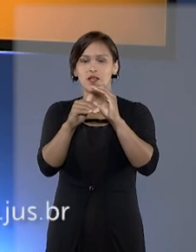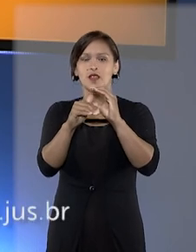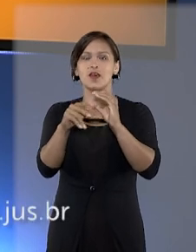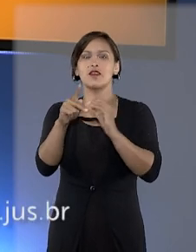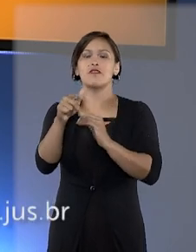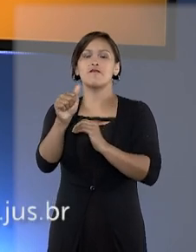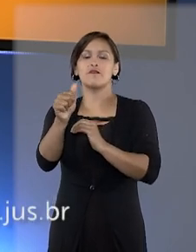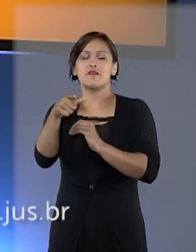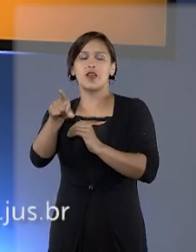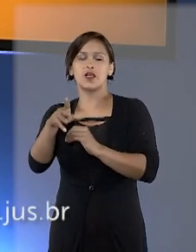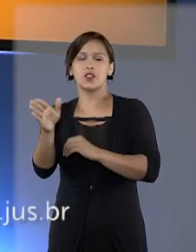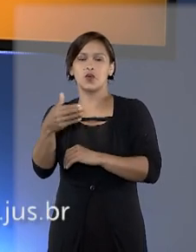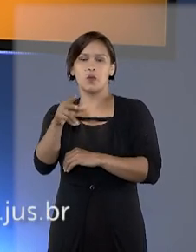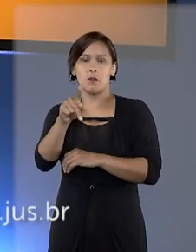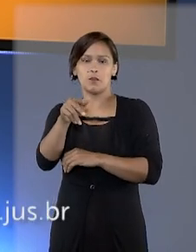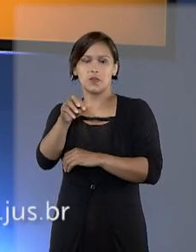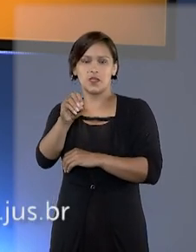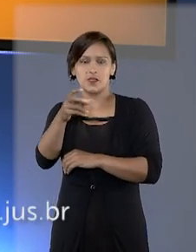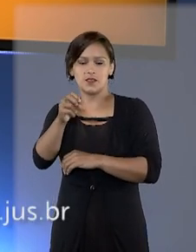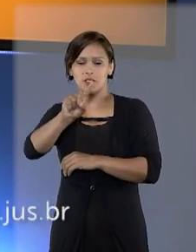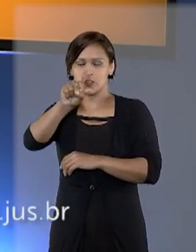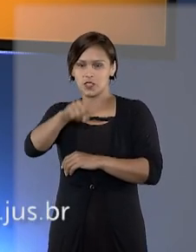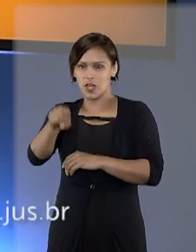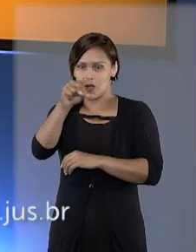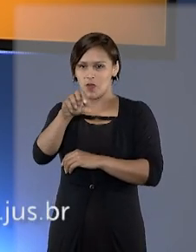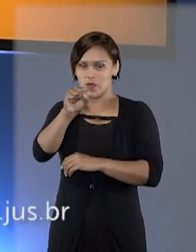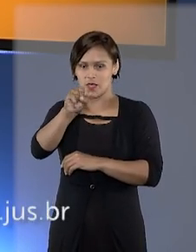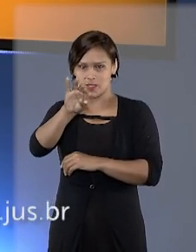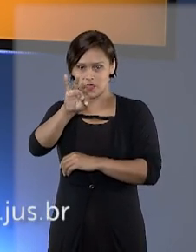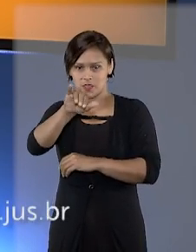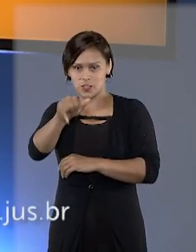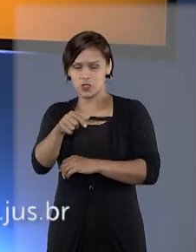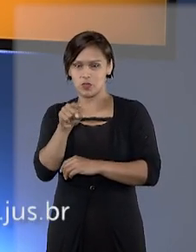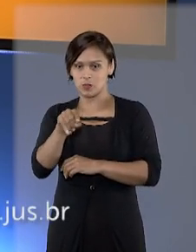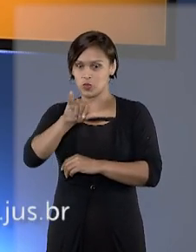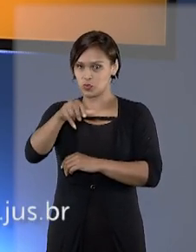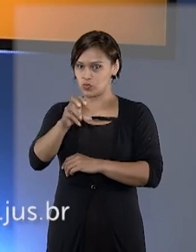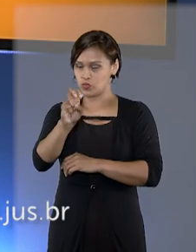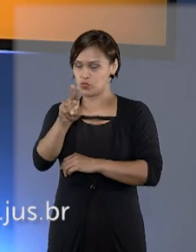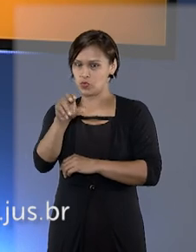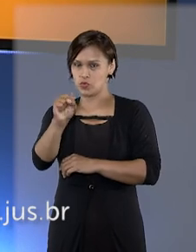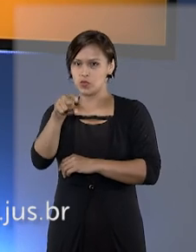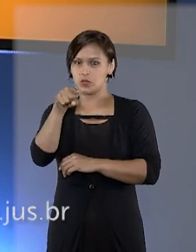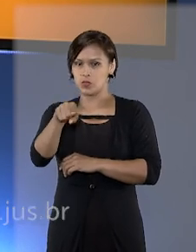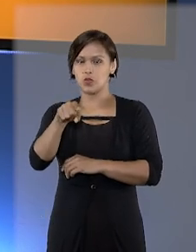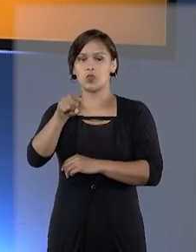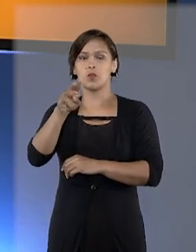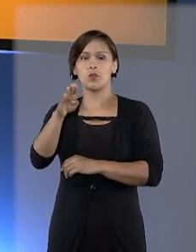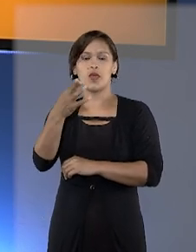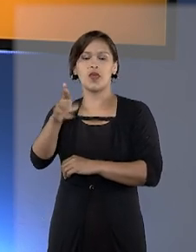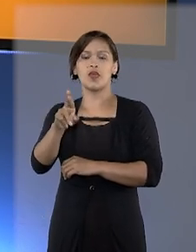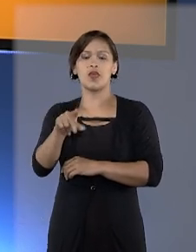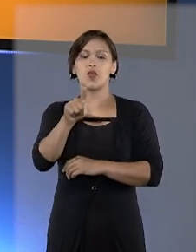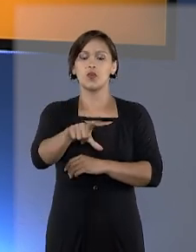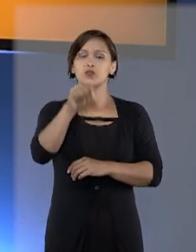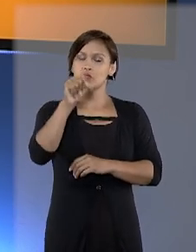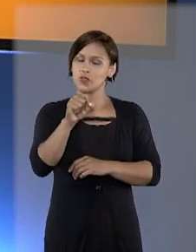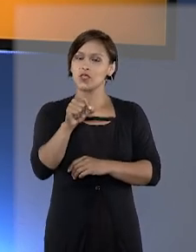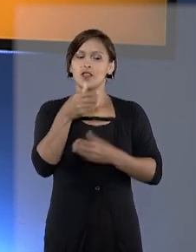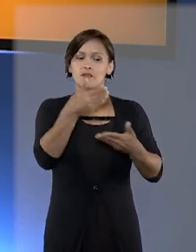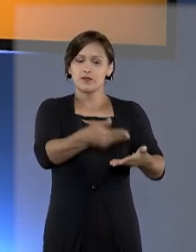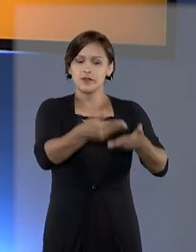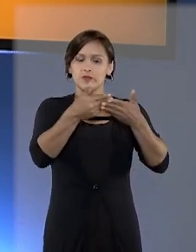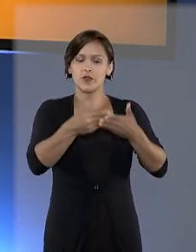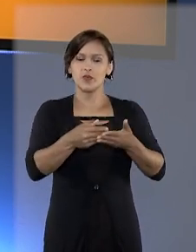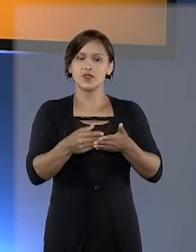falecompresidente.just.br. Os selecionados vão receber